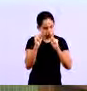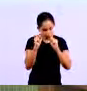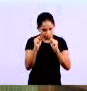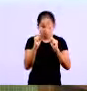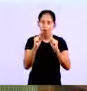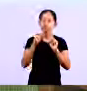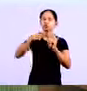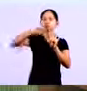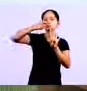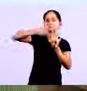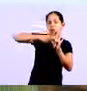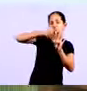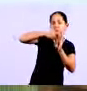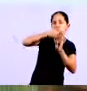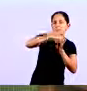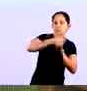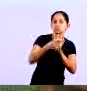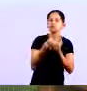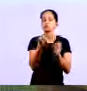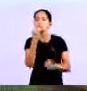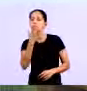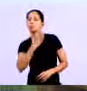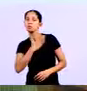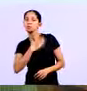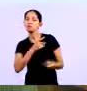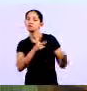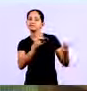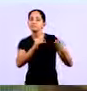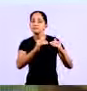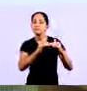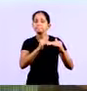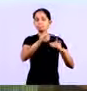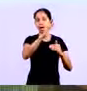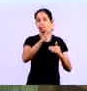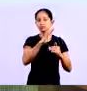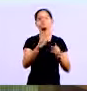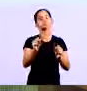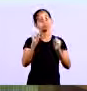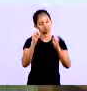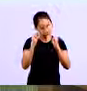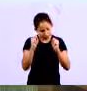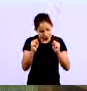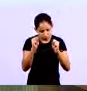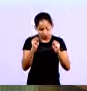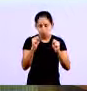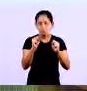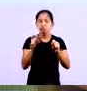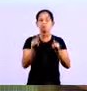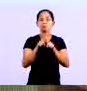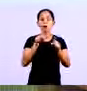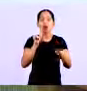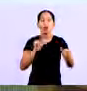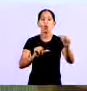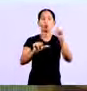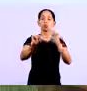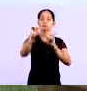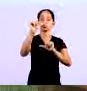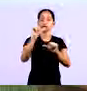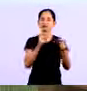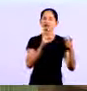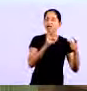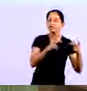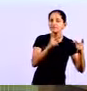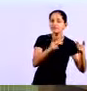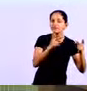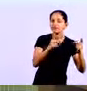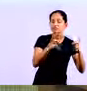zo de venda Se isso for conveniente para mim Para me vender mais É uma política de vendas que eu posso ter Ou eu posso fazer o contrário também Se eu estou vendendo bem e